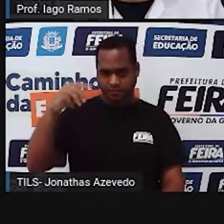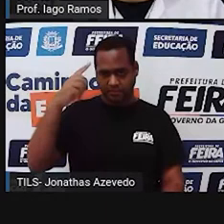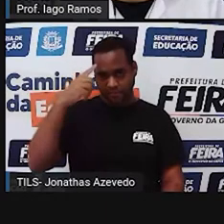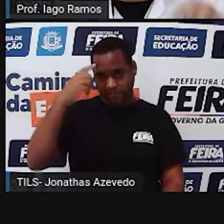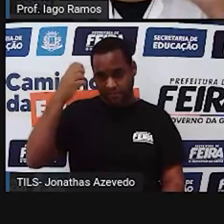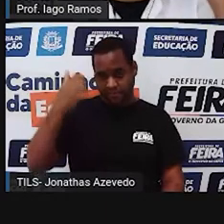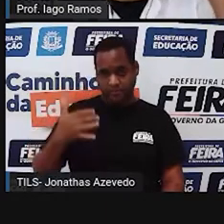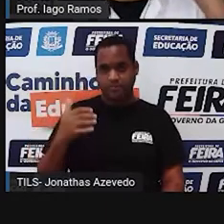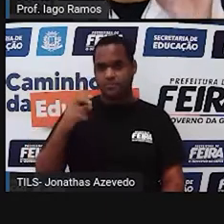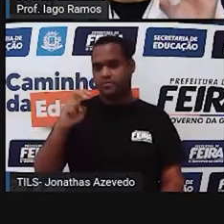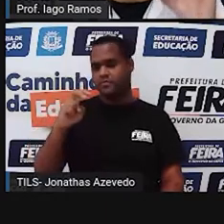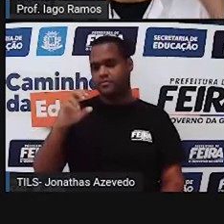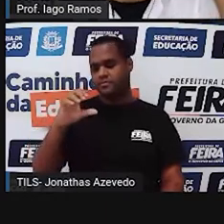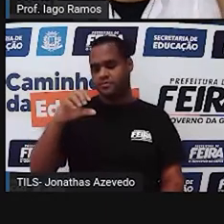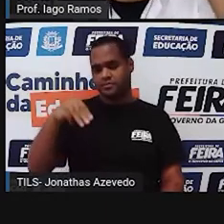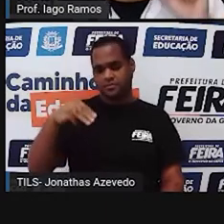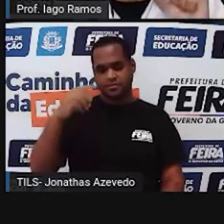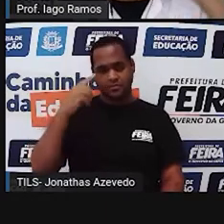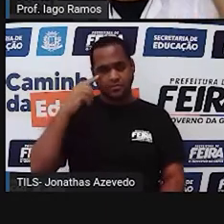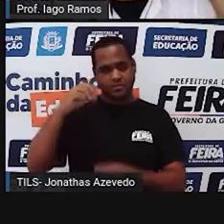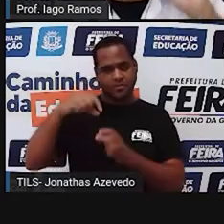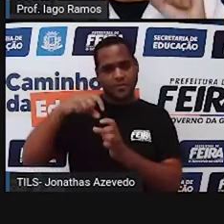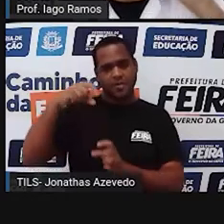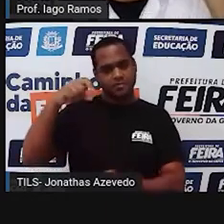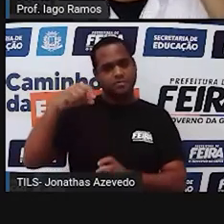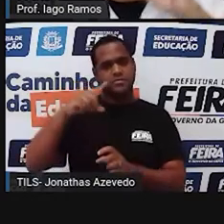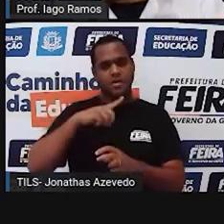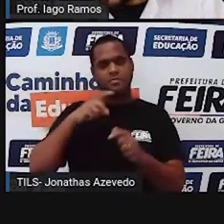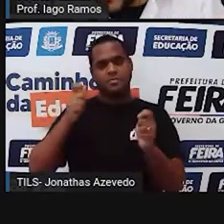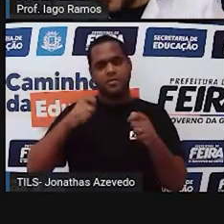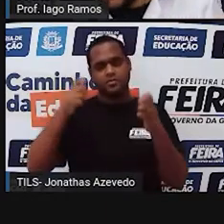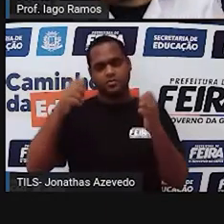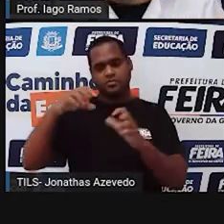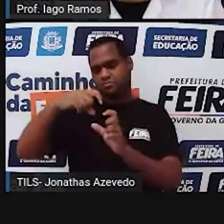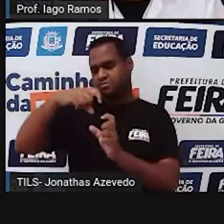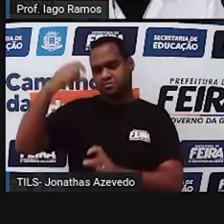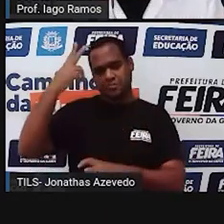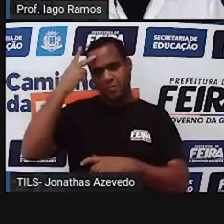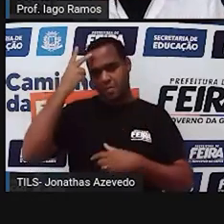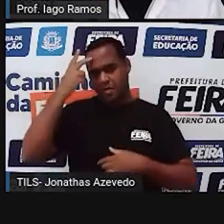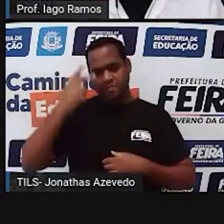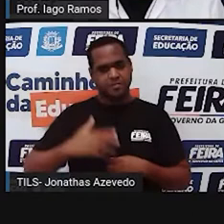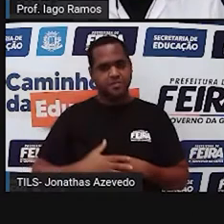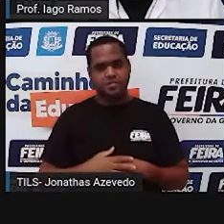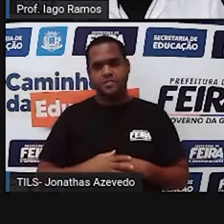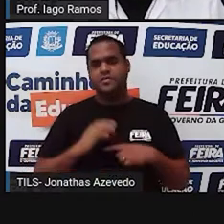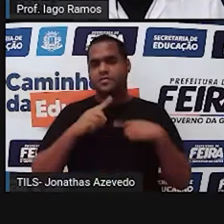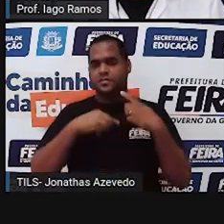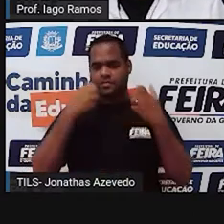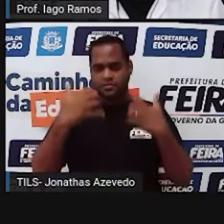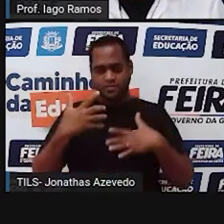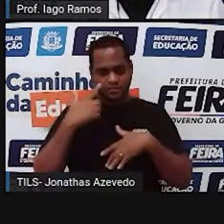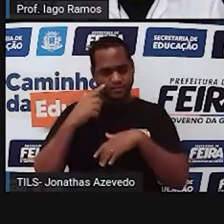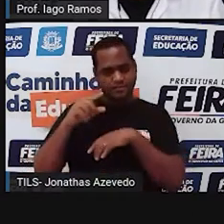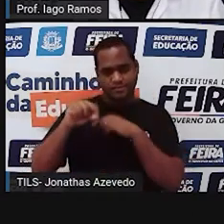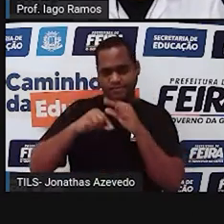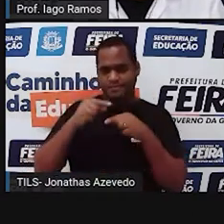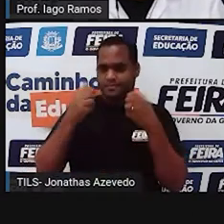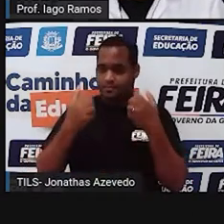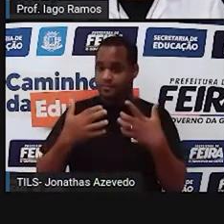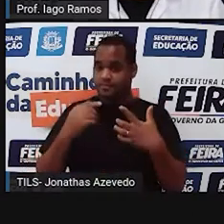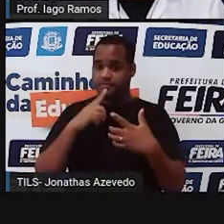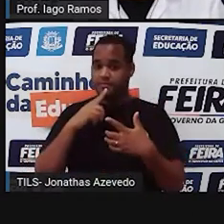régua, marca 5 centímetros. Faz a linha na vertical, a linha em pé. Depois, você vai escolher uma ponta